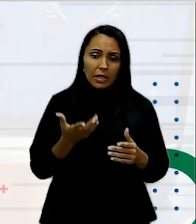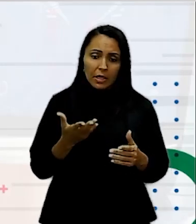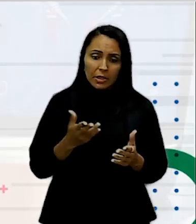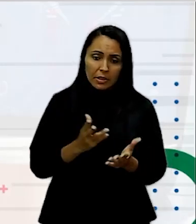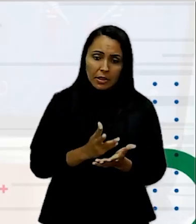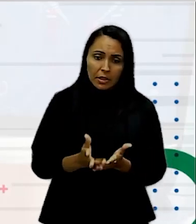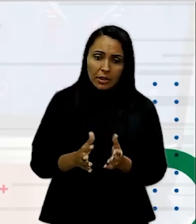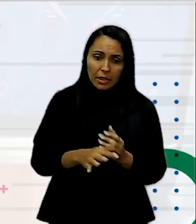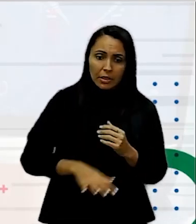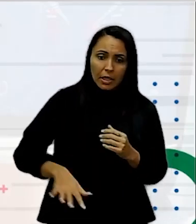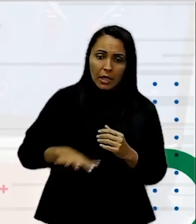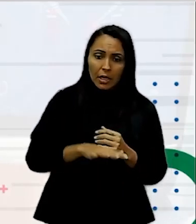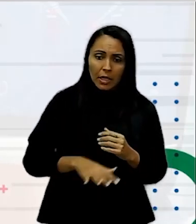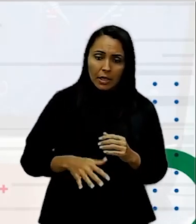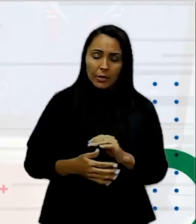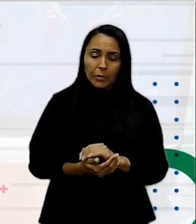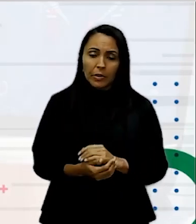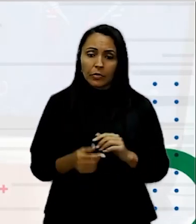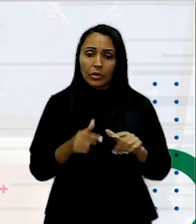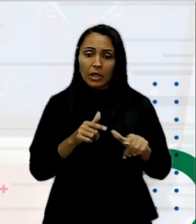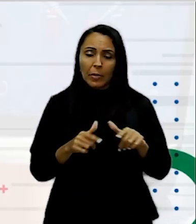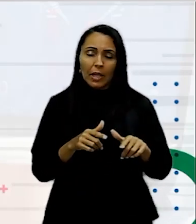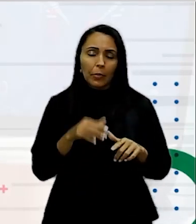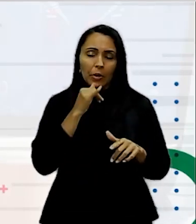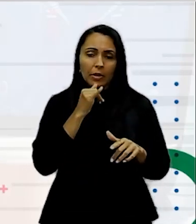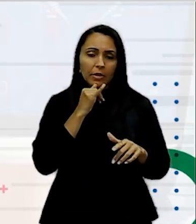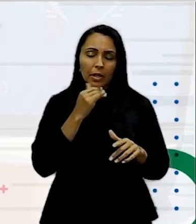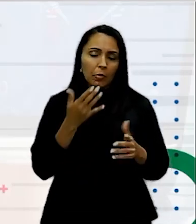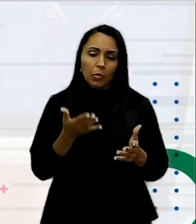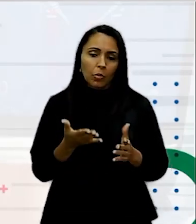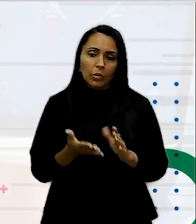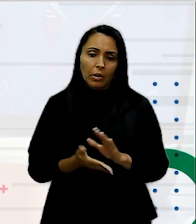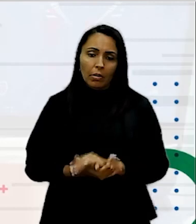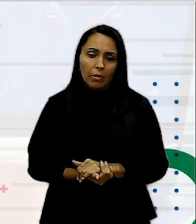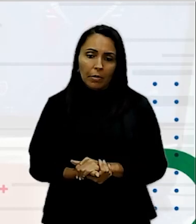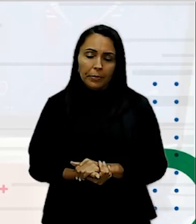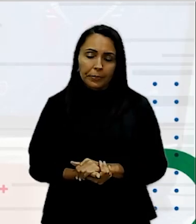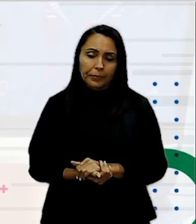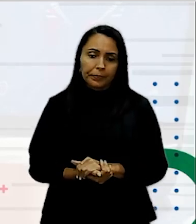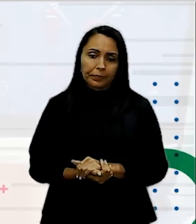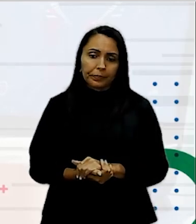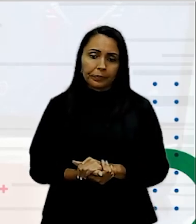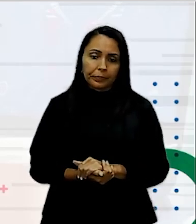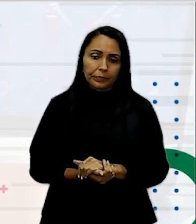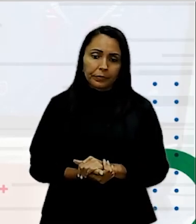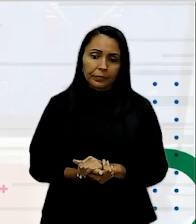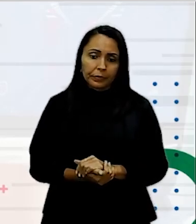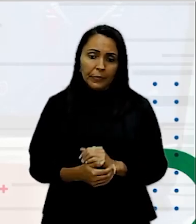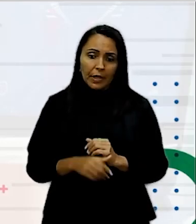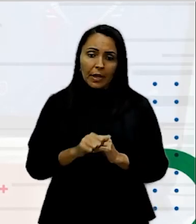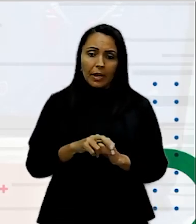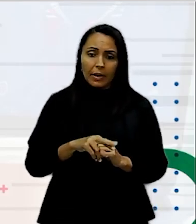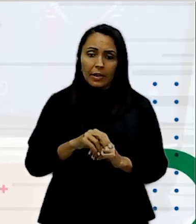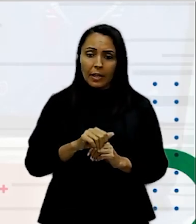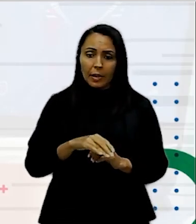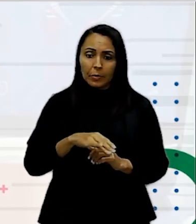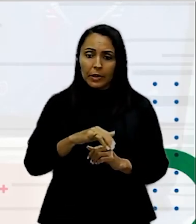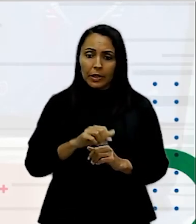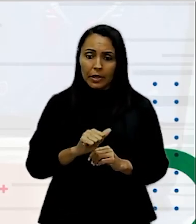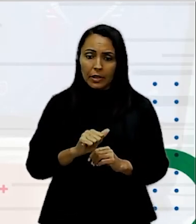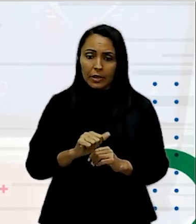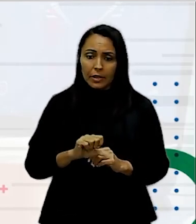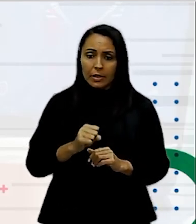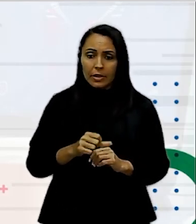área Mas se vocês forem trabalhar, por exemplo, na Arábia Saudita Eu não sei escrever